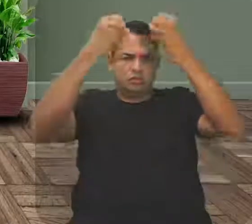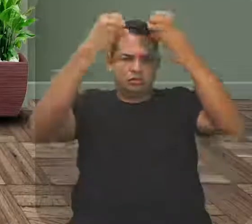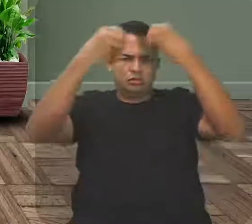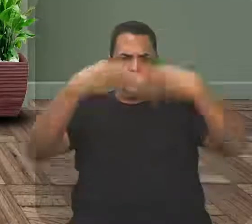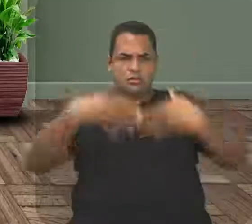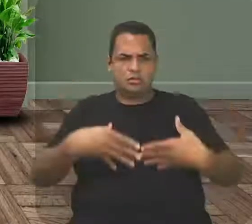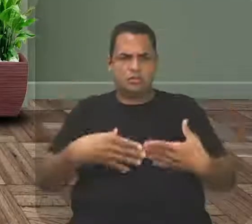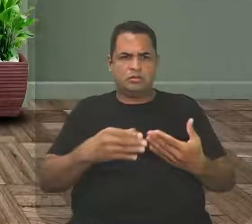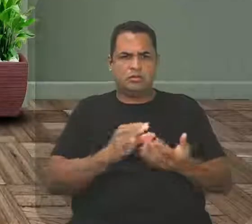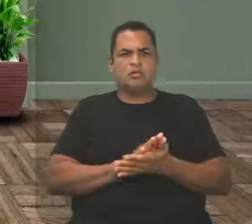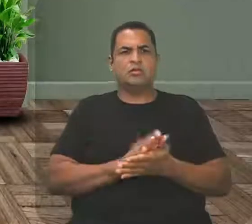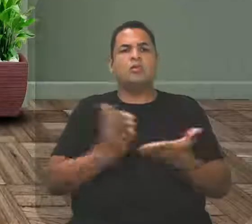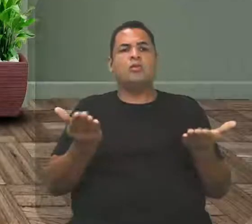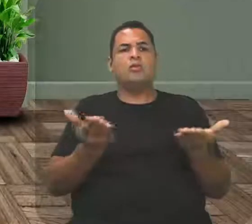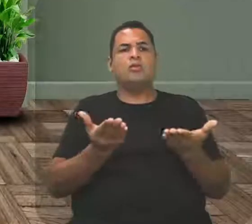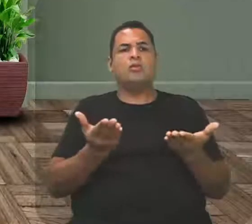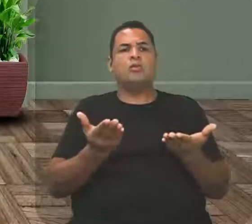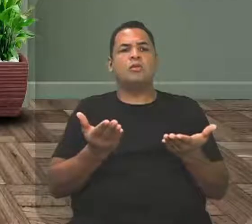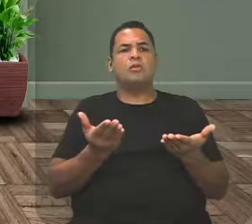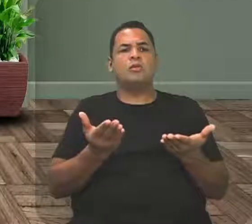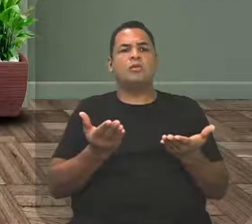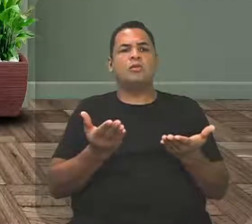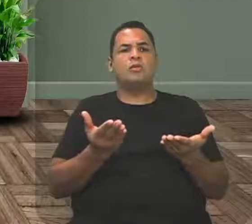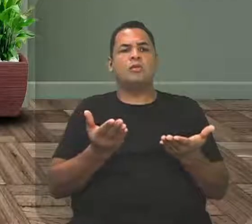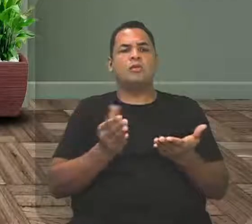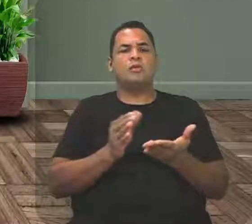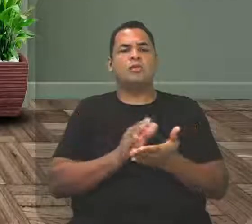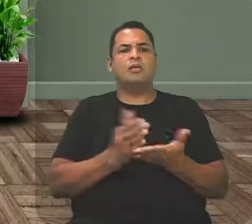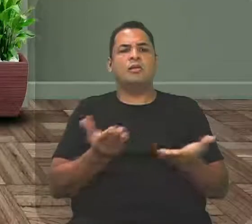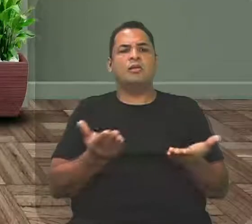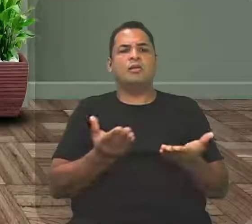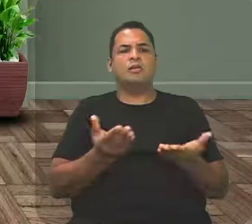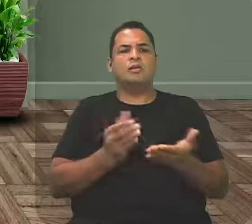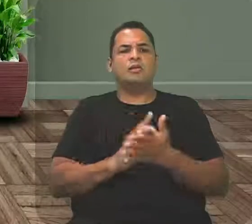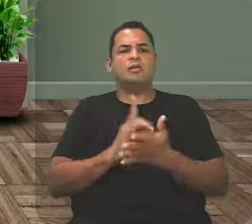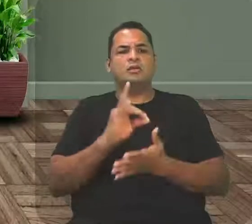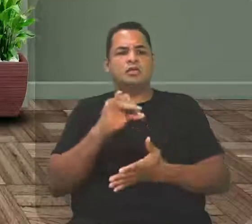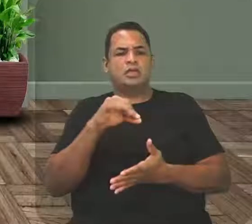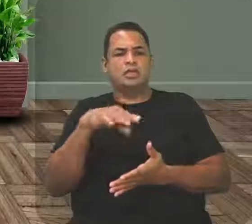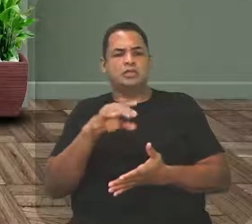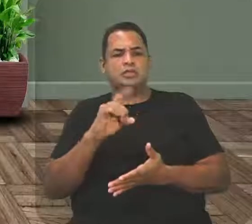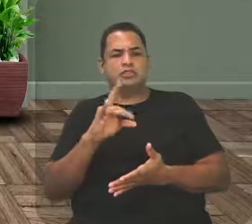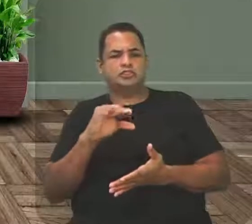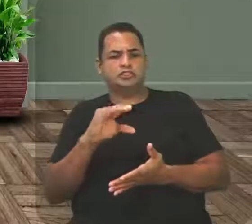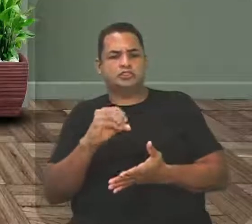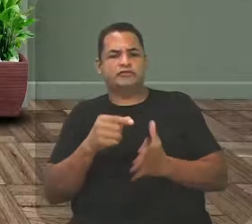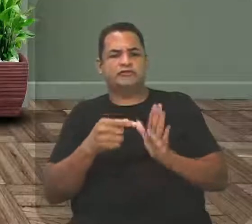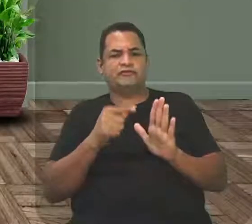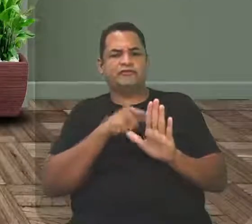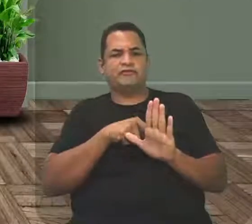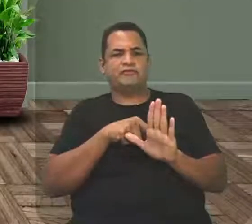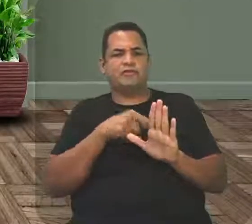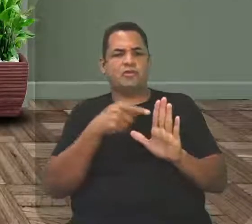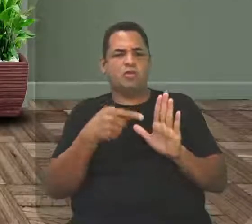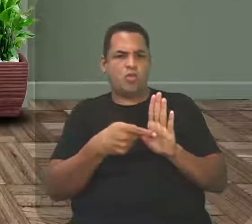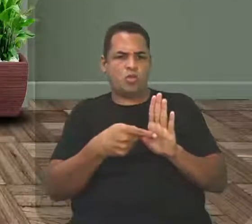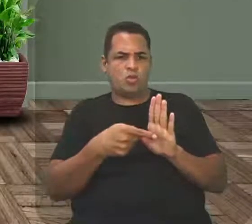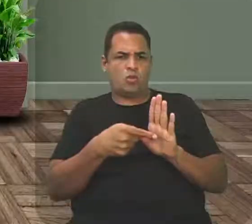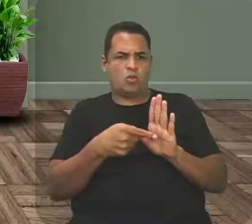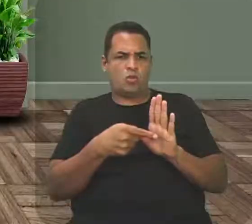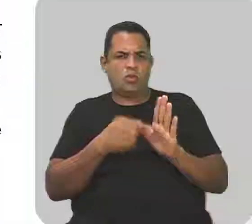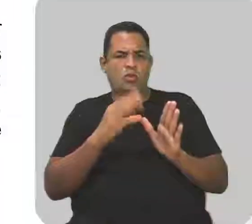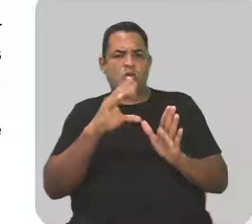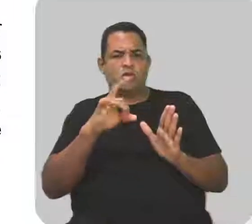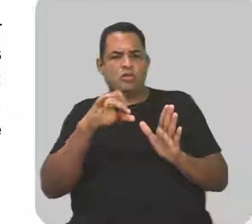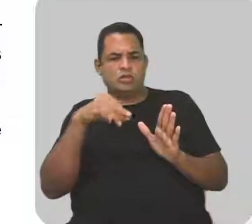você sobre a questão do denotativo e conotativo já num texto. Dentro do texto.